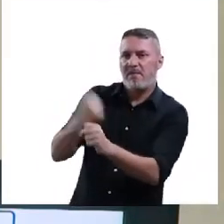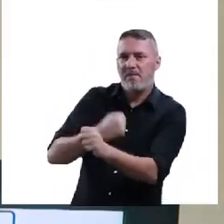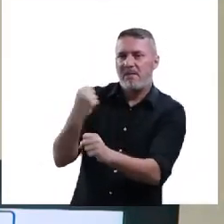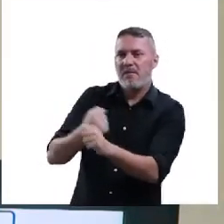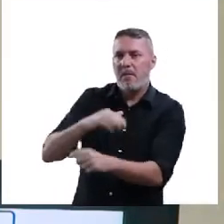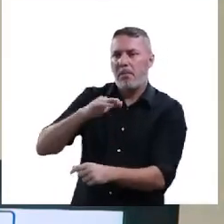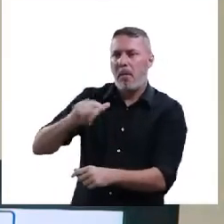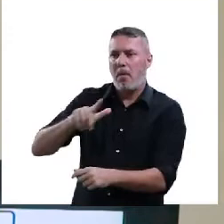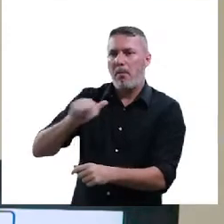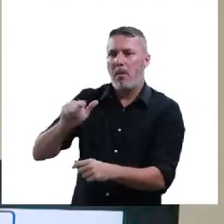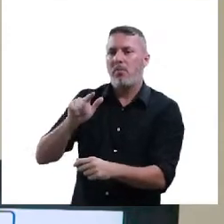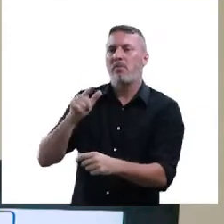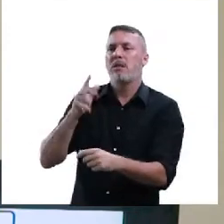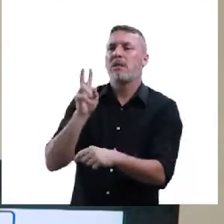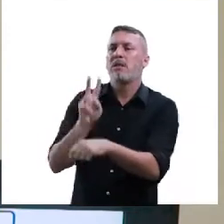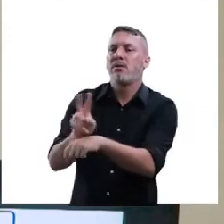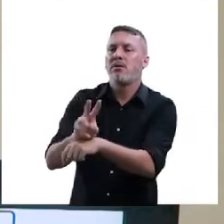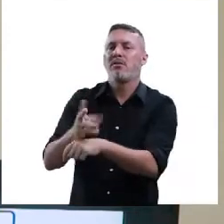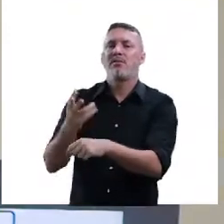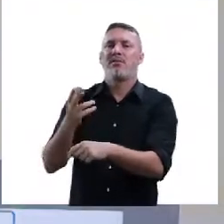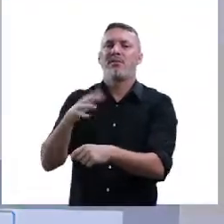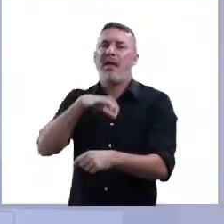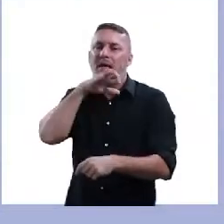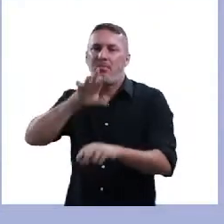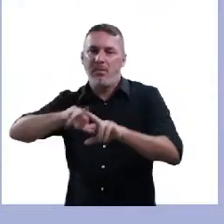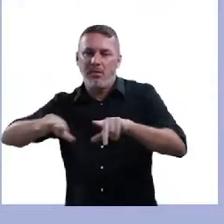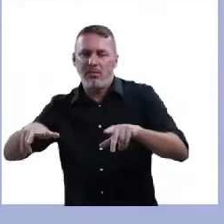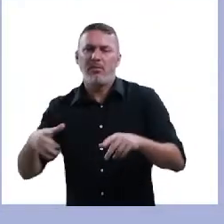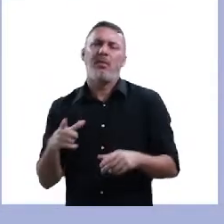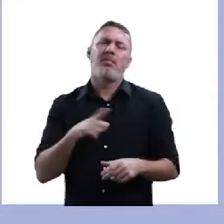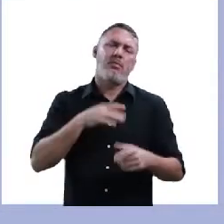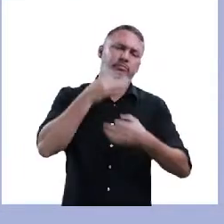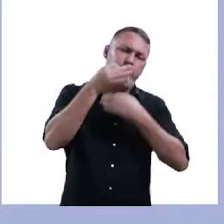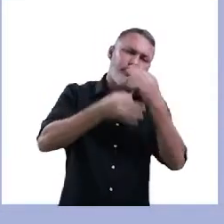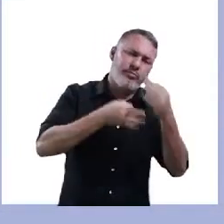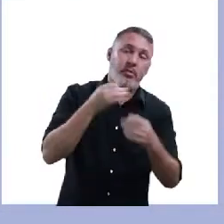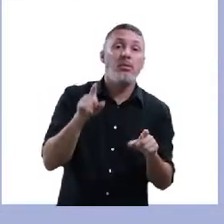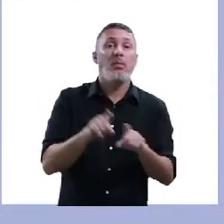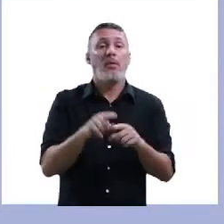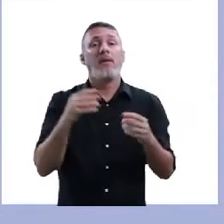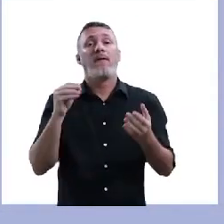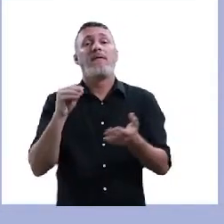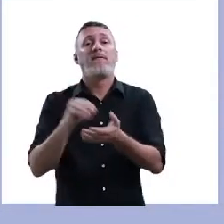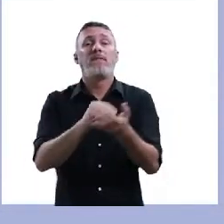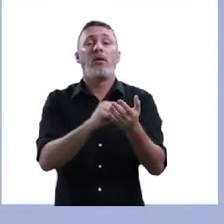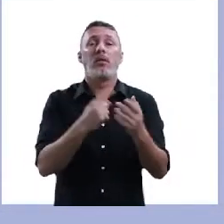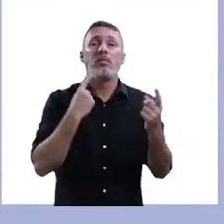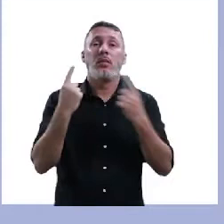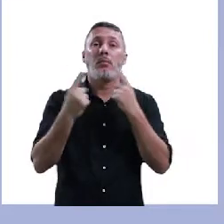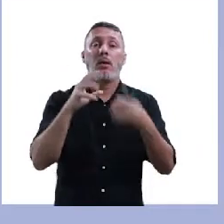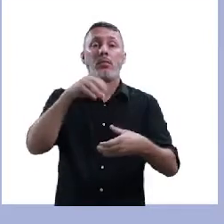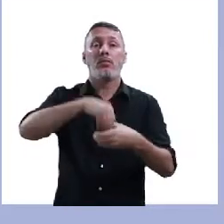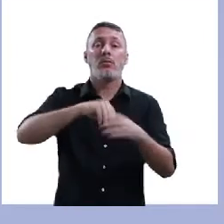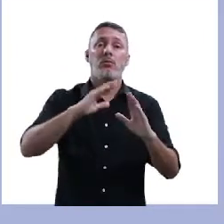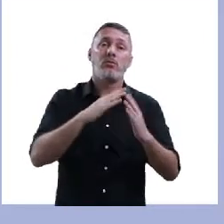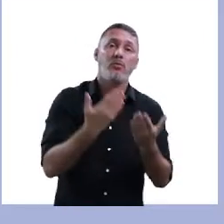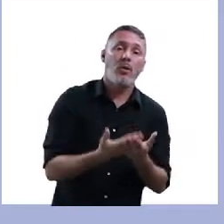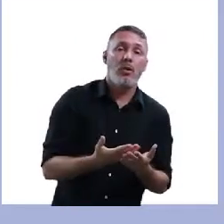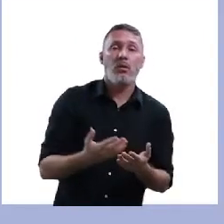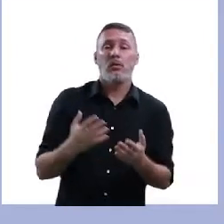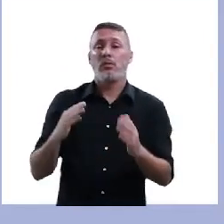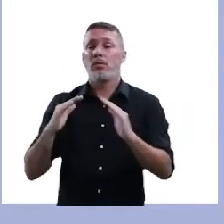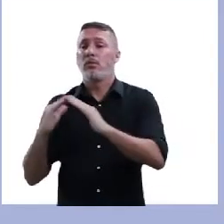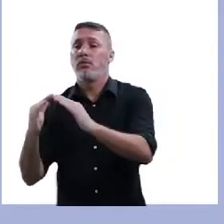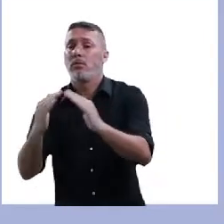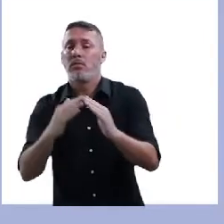dificultam assegurar a proteção dos bichos. Nós temos outros argumentos, a falta de debate sobre o problema nas escolas